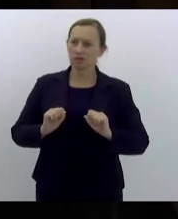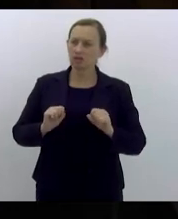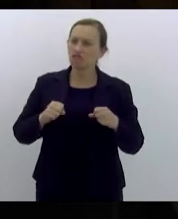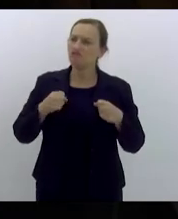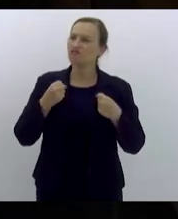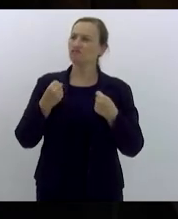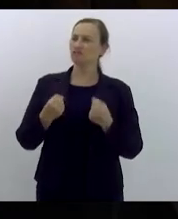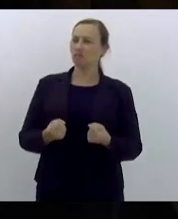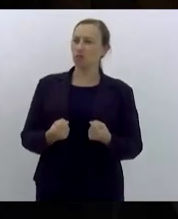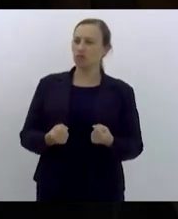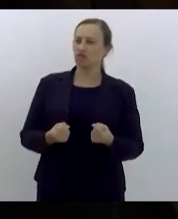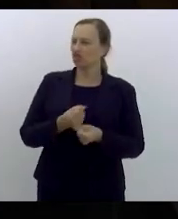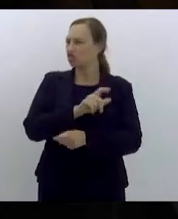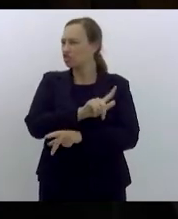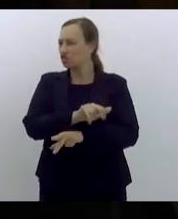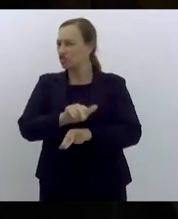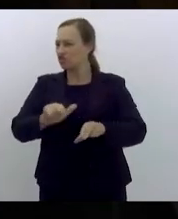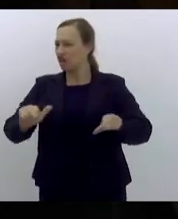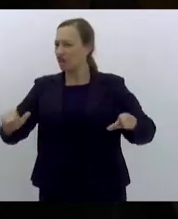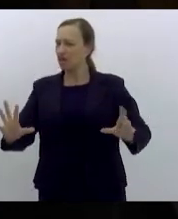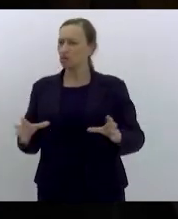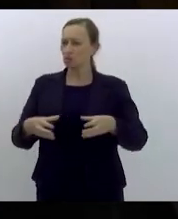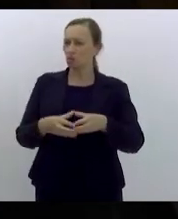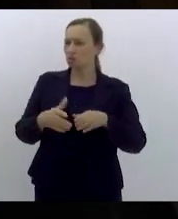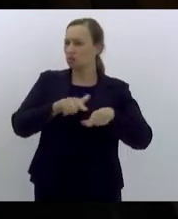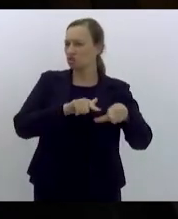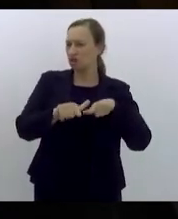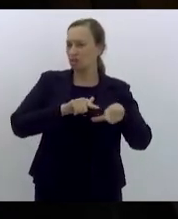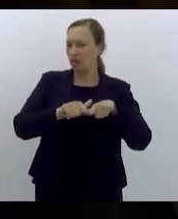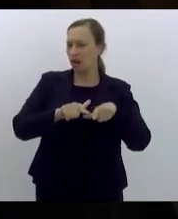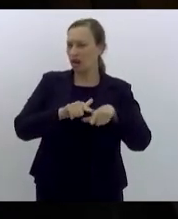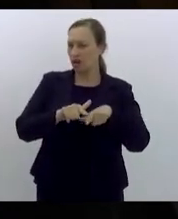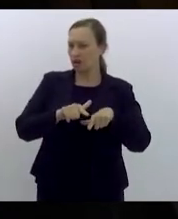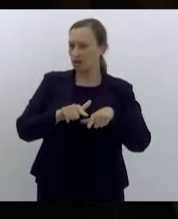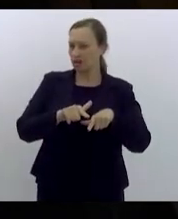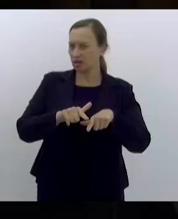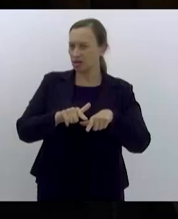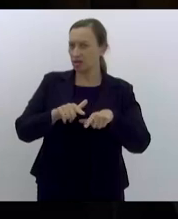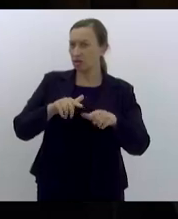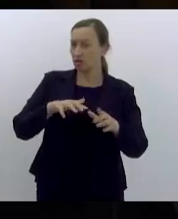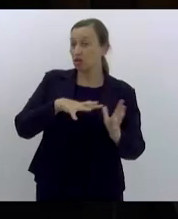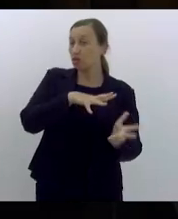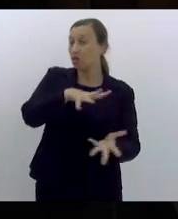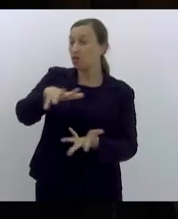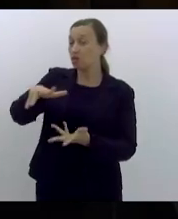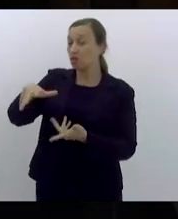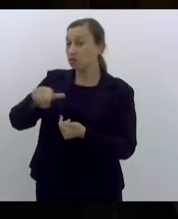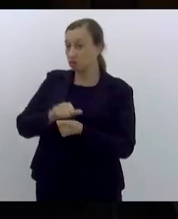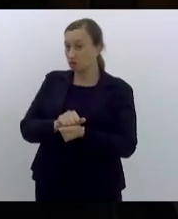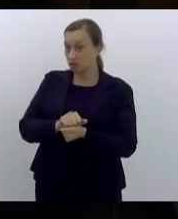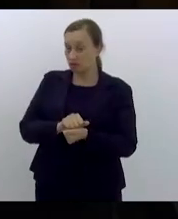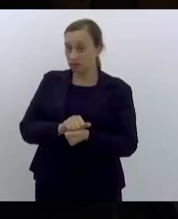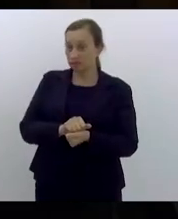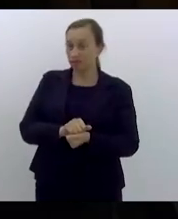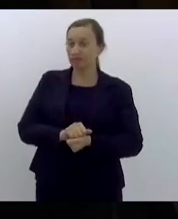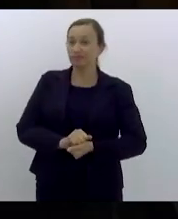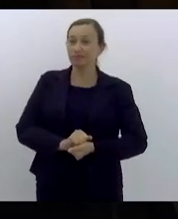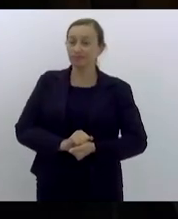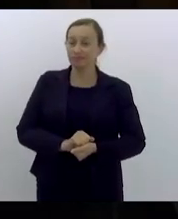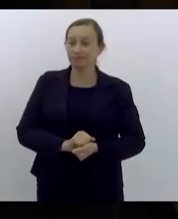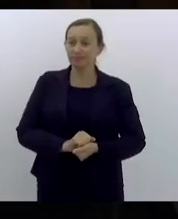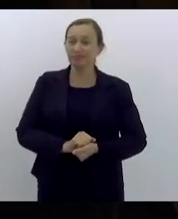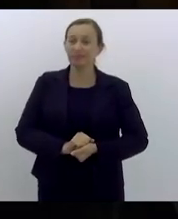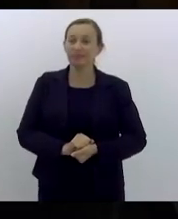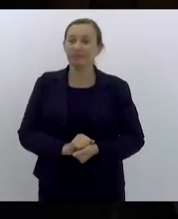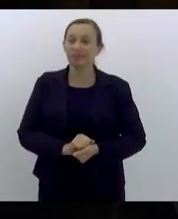regimentação de diversas categorias de trabalhadoras e trabalhadores internacionalmente que se organizaram ao longo